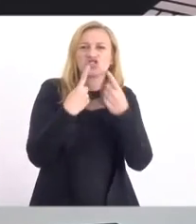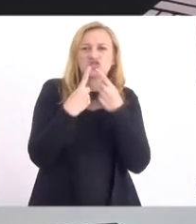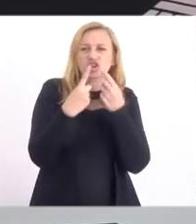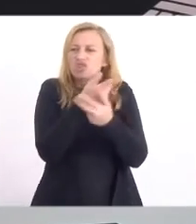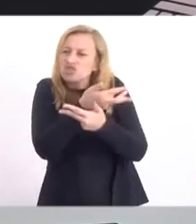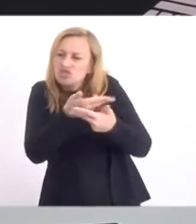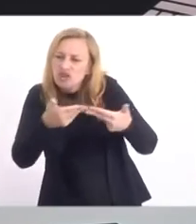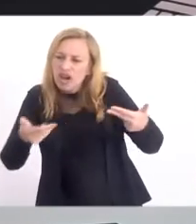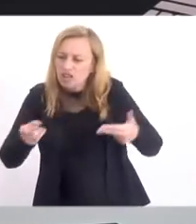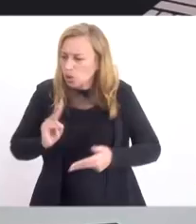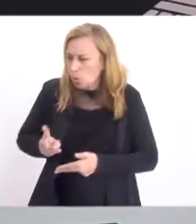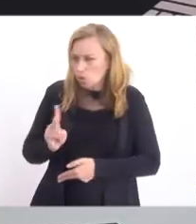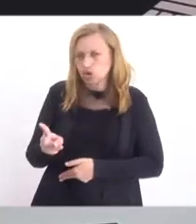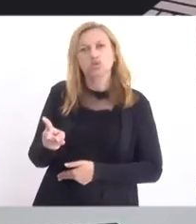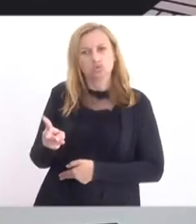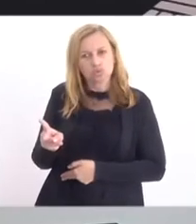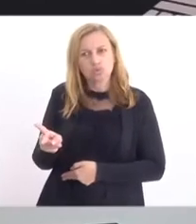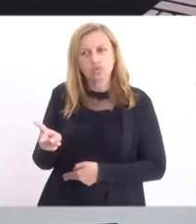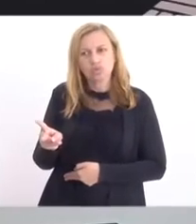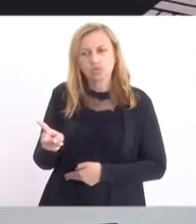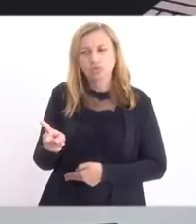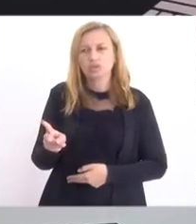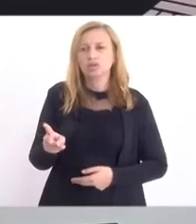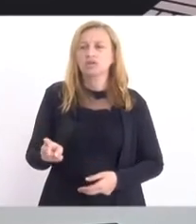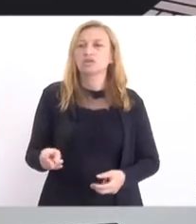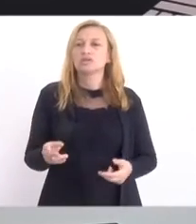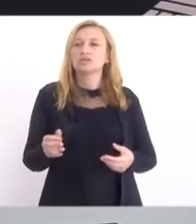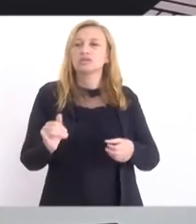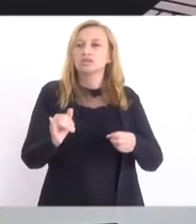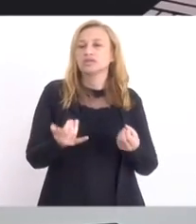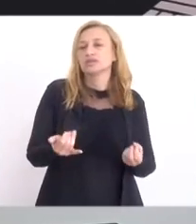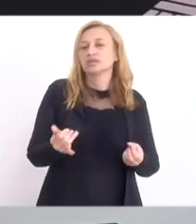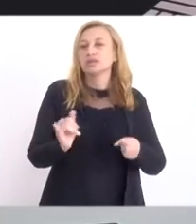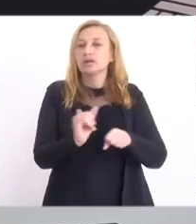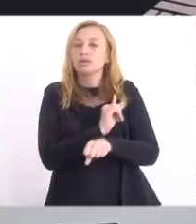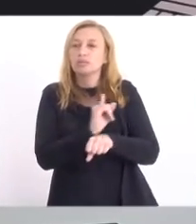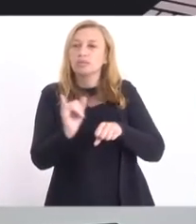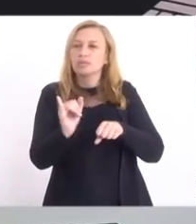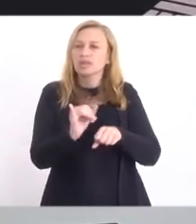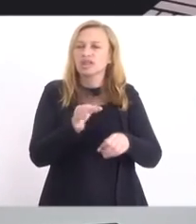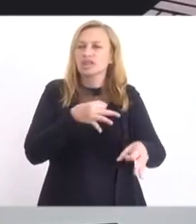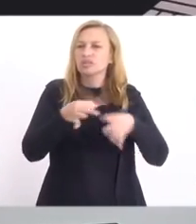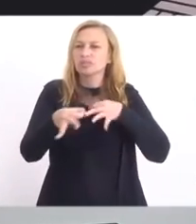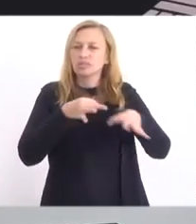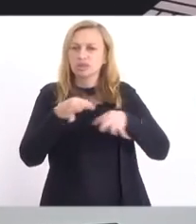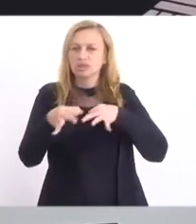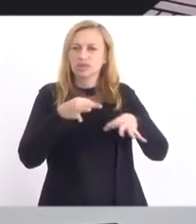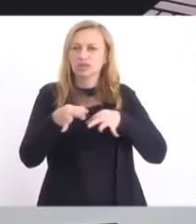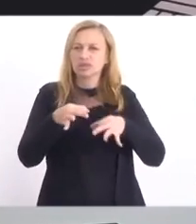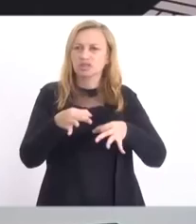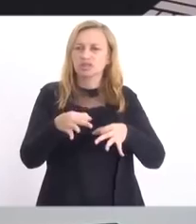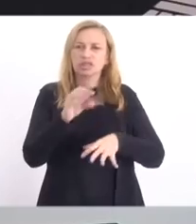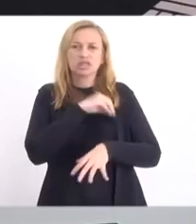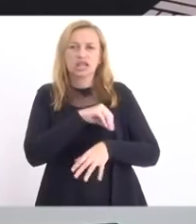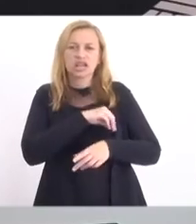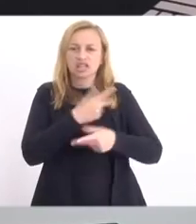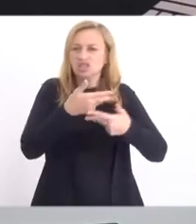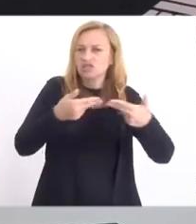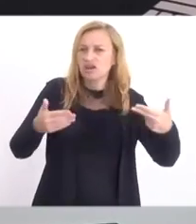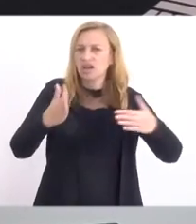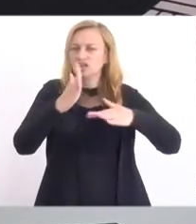que continuam sobre planos de cargos e salários de diversas categorias,